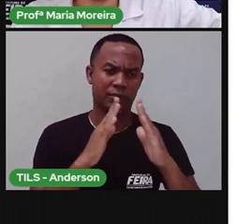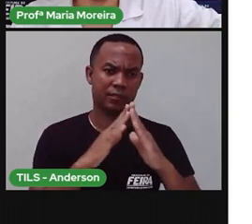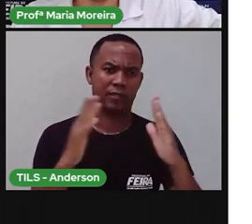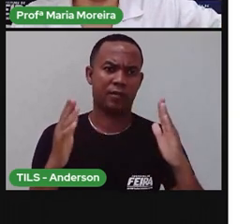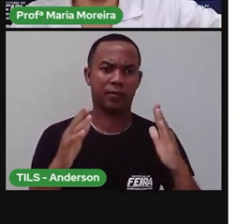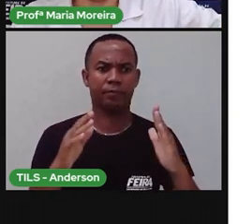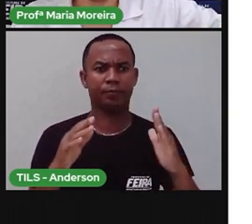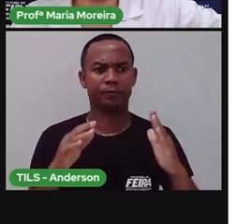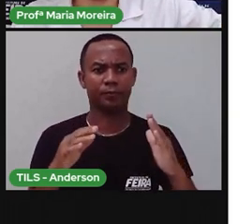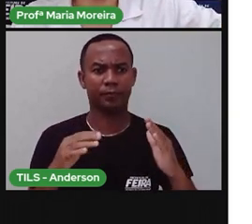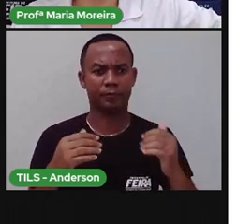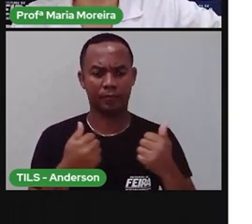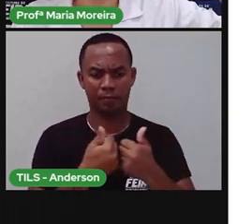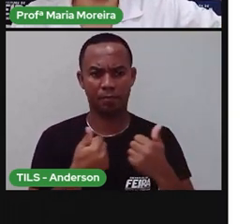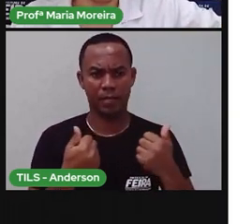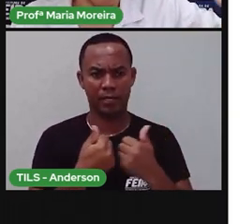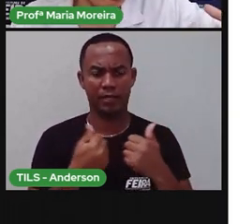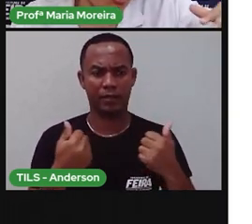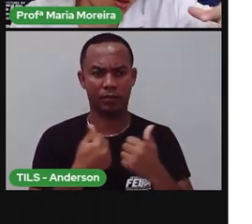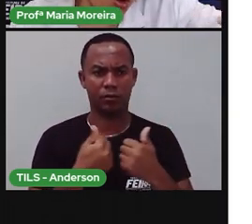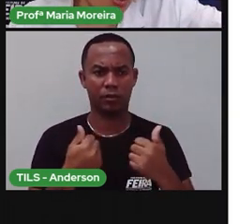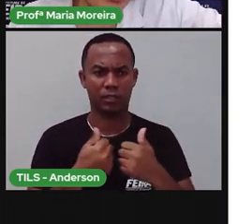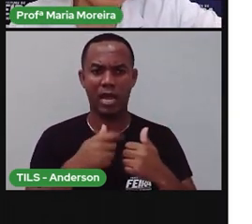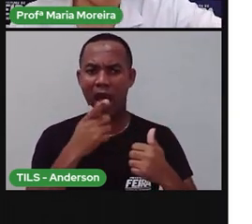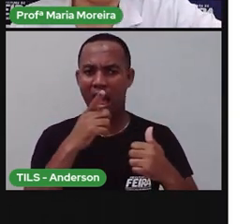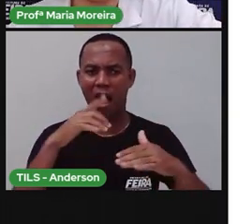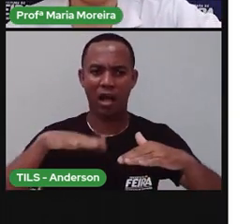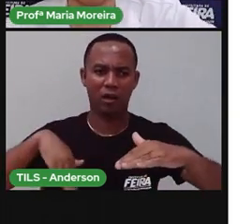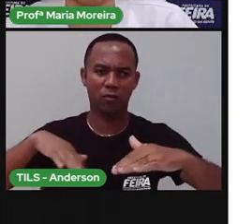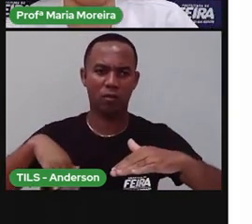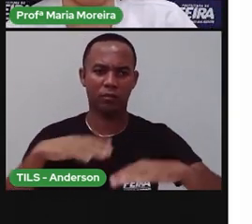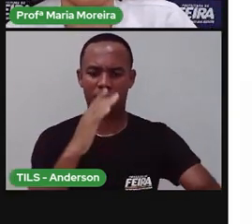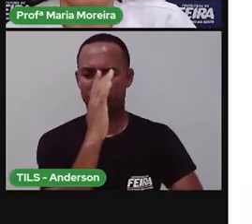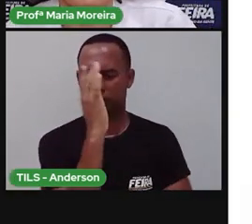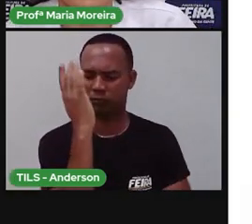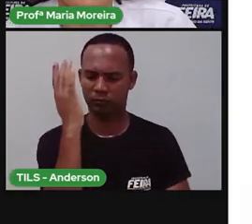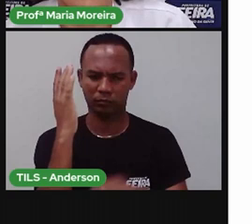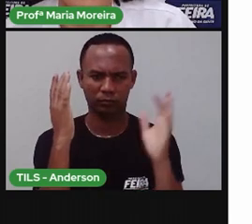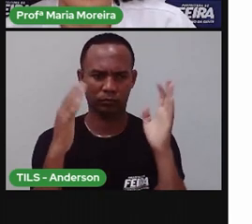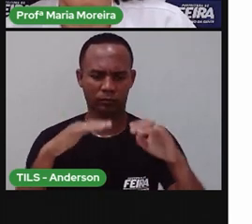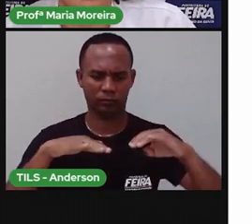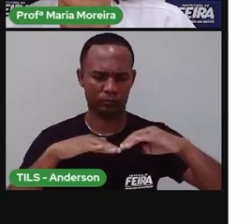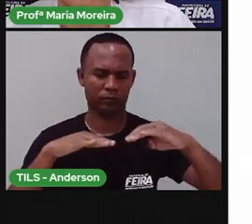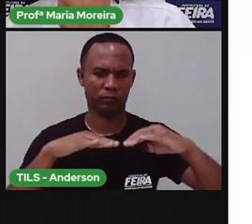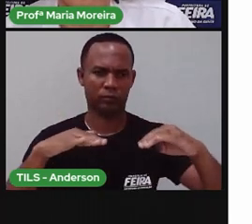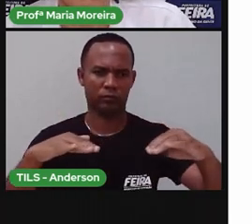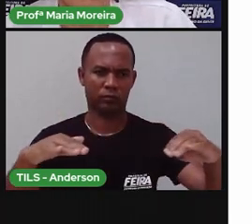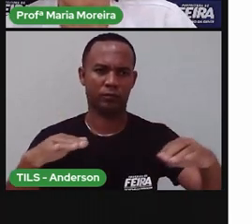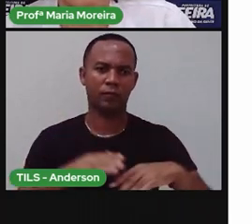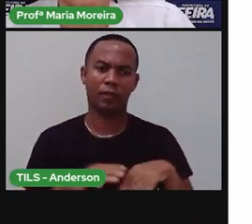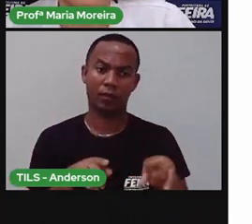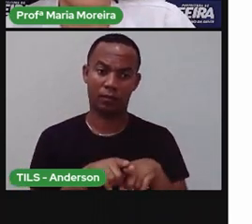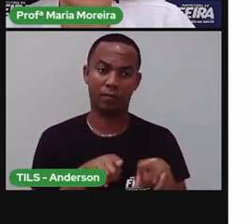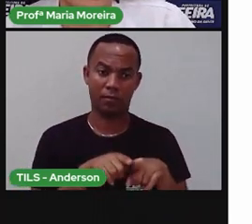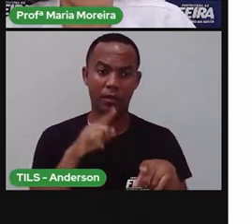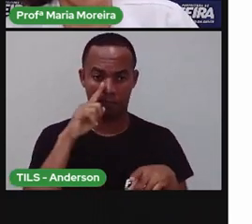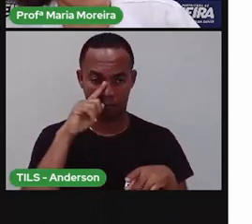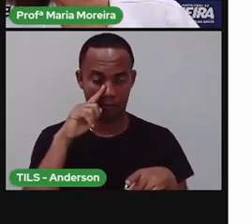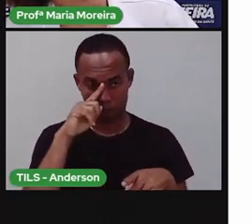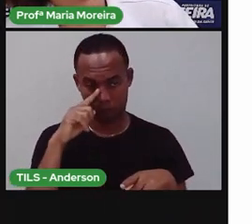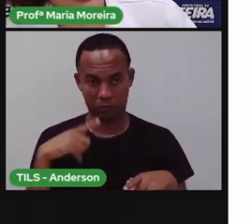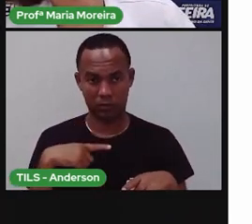ficam próximo, tão próximo ou em cima mesmo dessas águas. É bem interessante e perigoso, porque